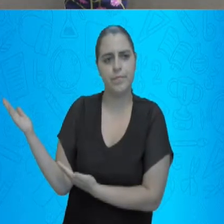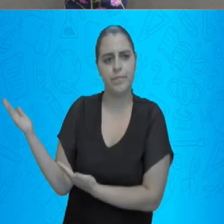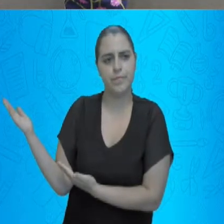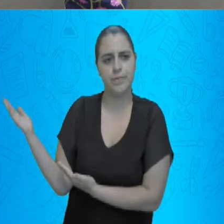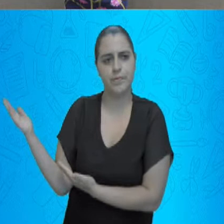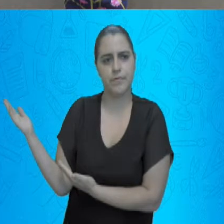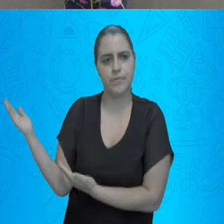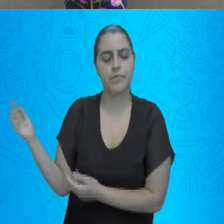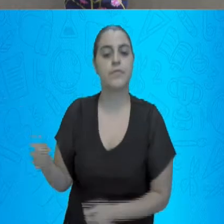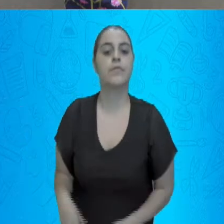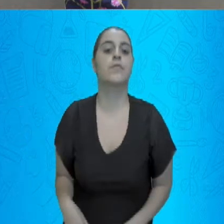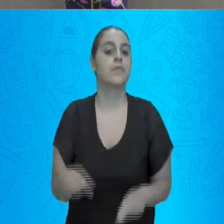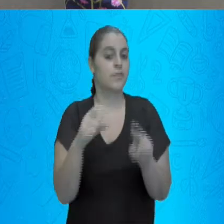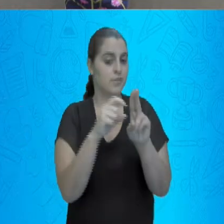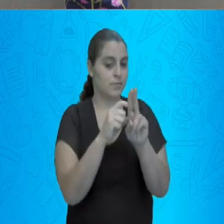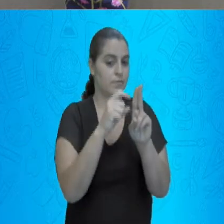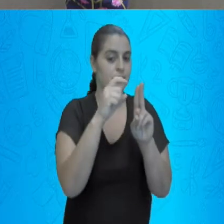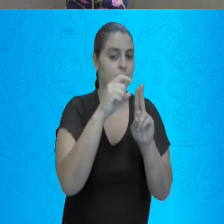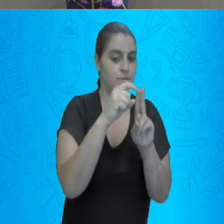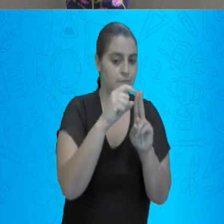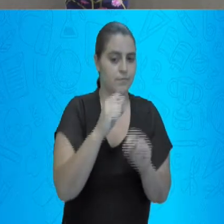E dezena.